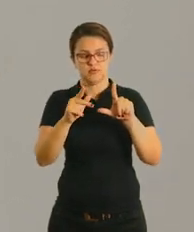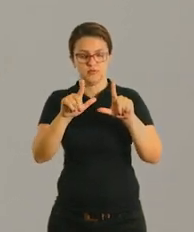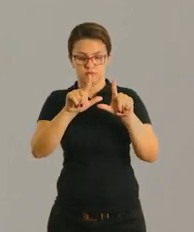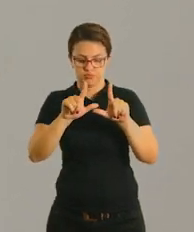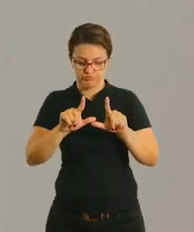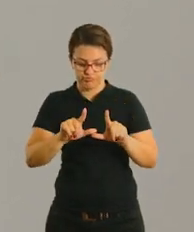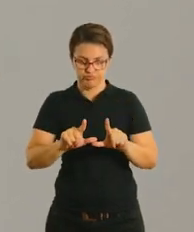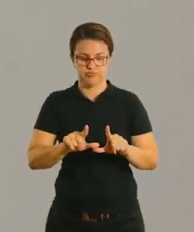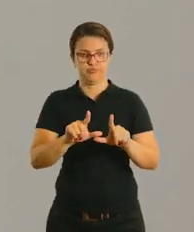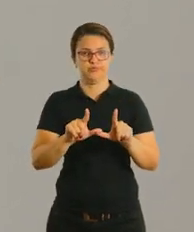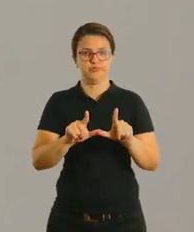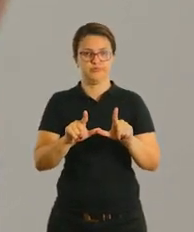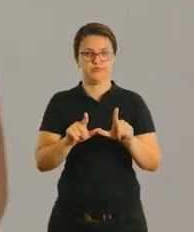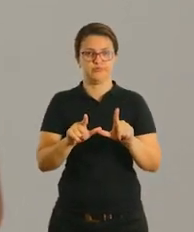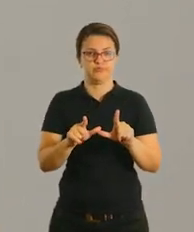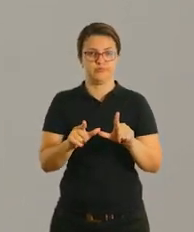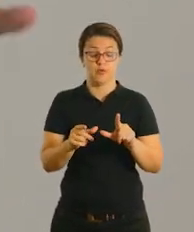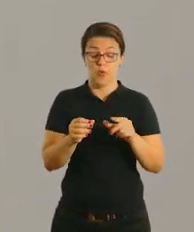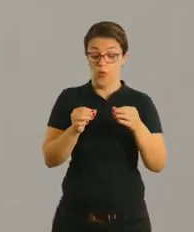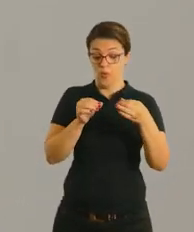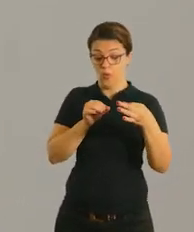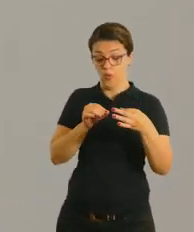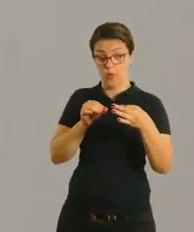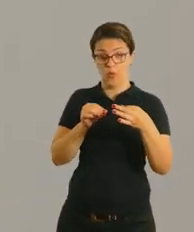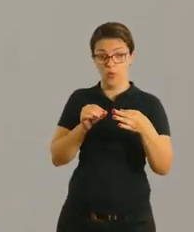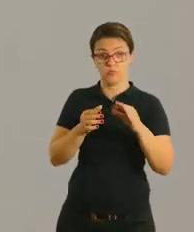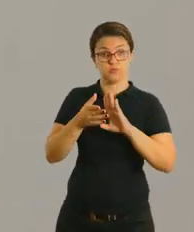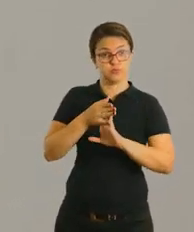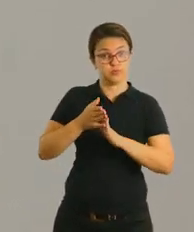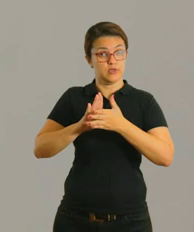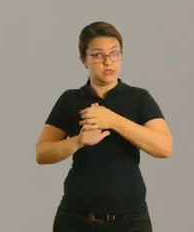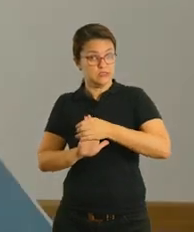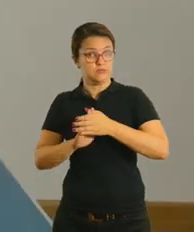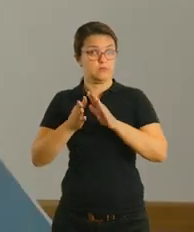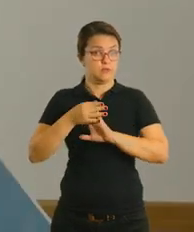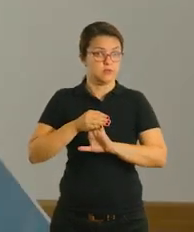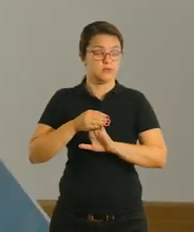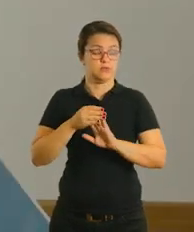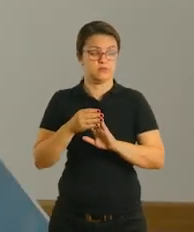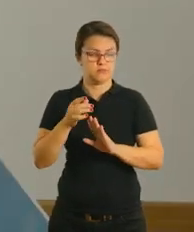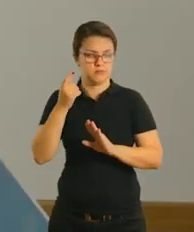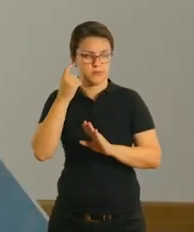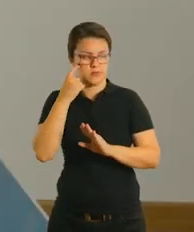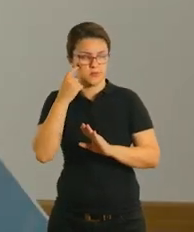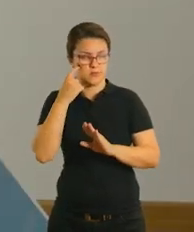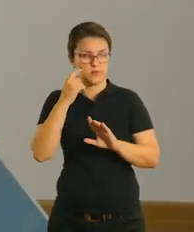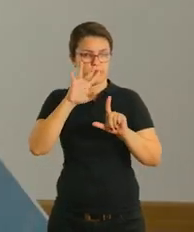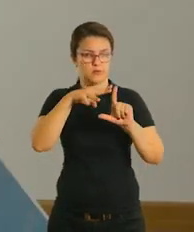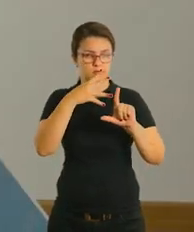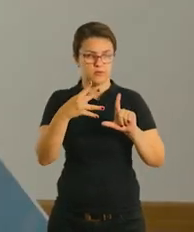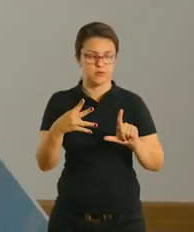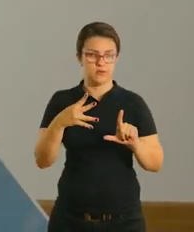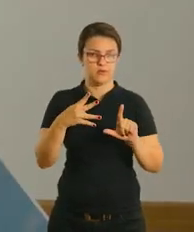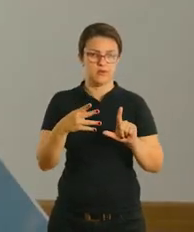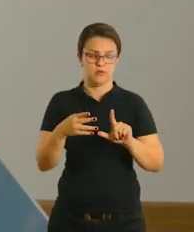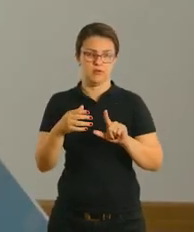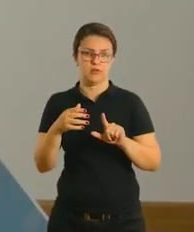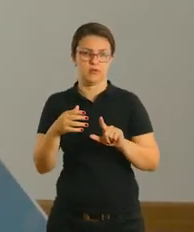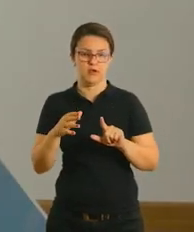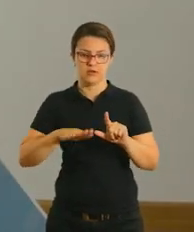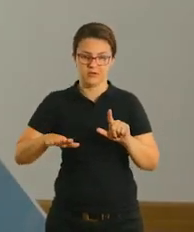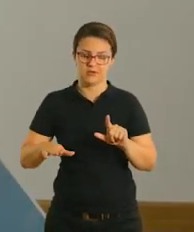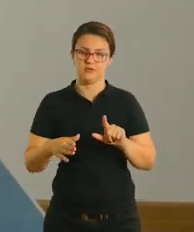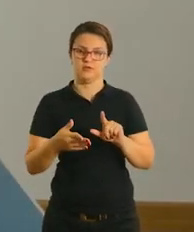as posições, ok? Peça para ela treinar, vai ser uma forma de aquecimento. Vocês vão poder criar essa tabela enquanto ela está